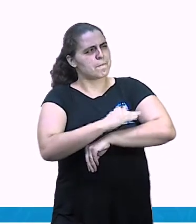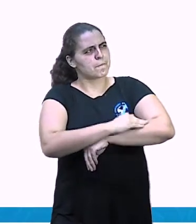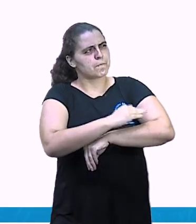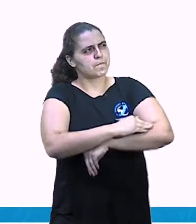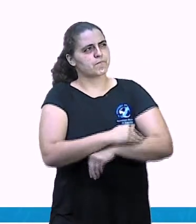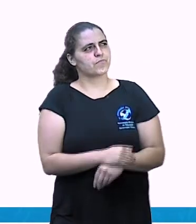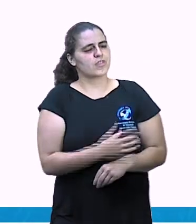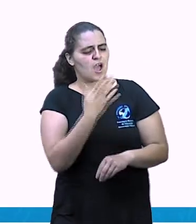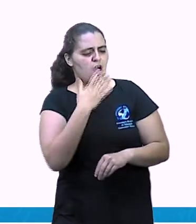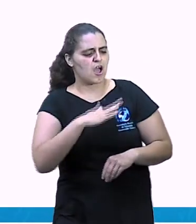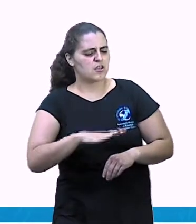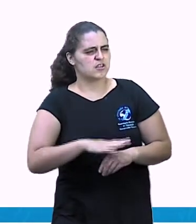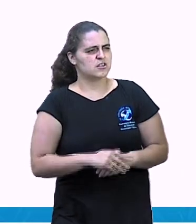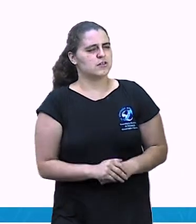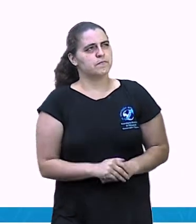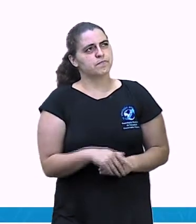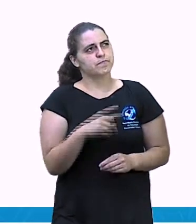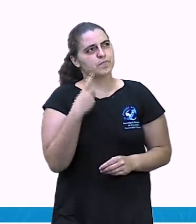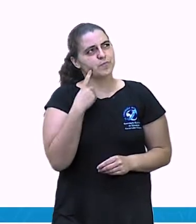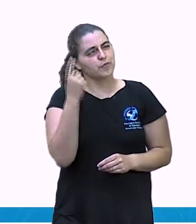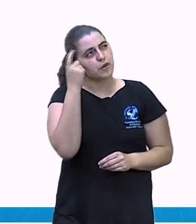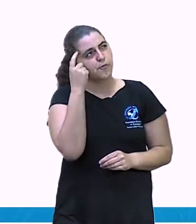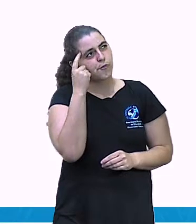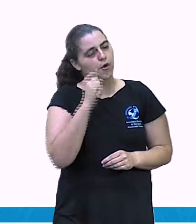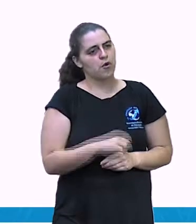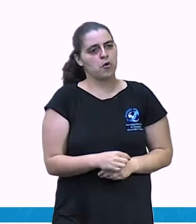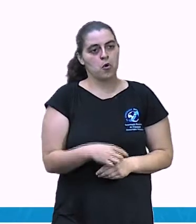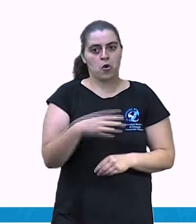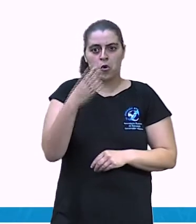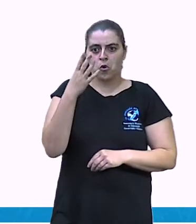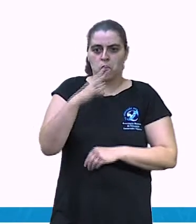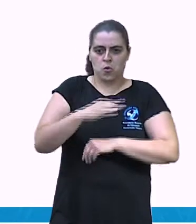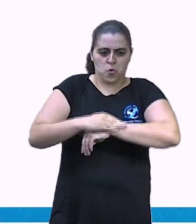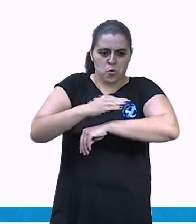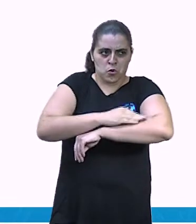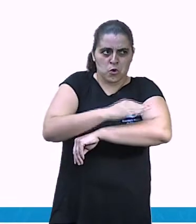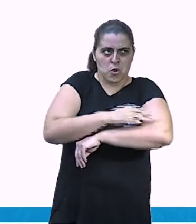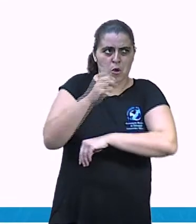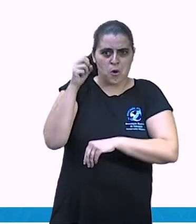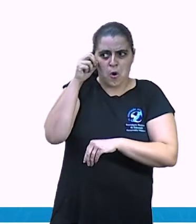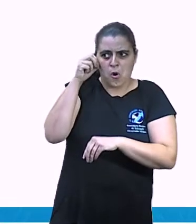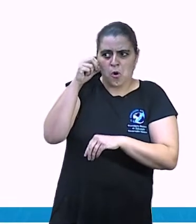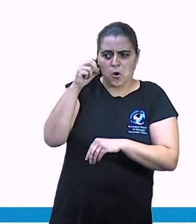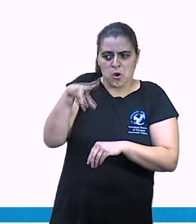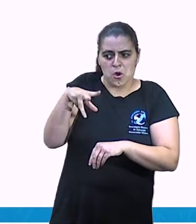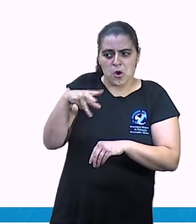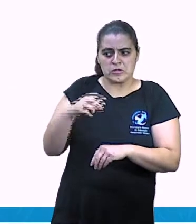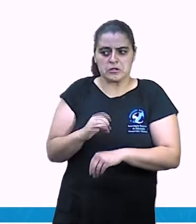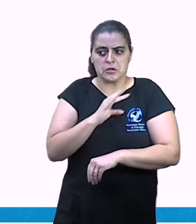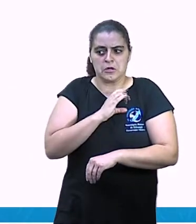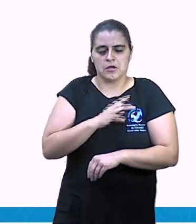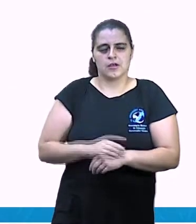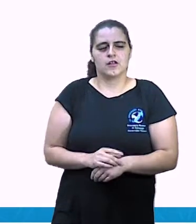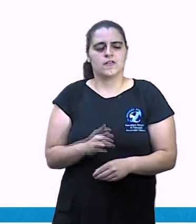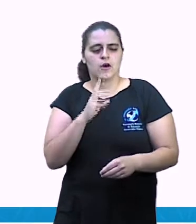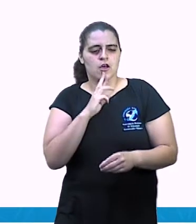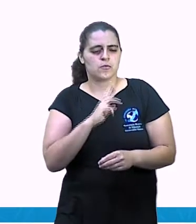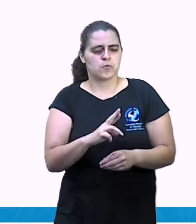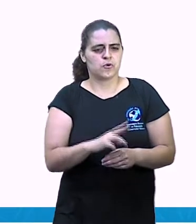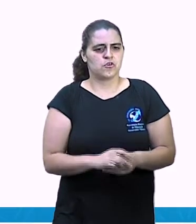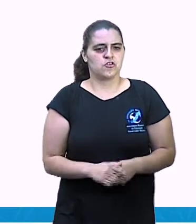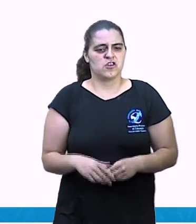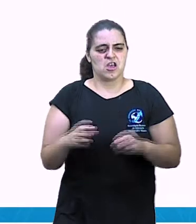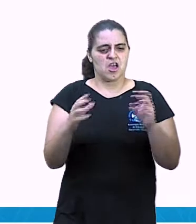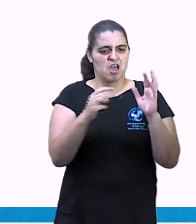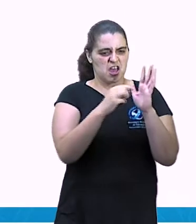Espinho não fura meu couro, dizia o sapo. Vamos queimar o sapo. Ah, eu no fogo